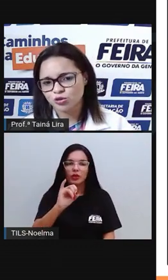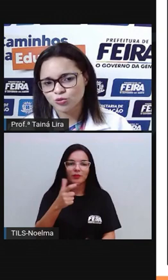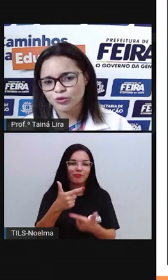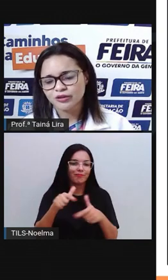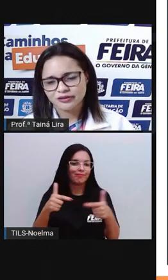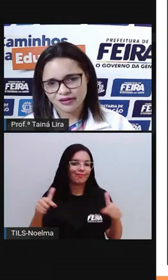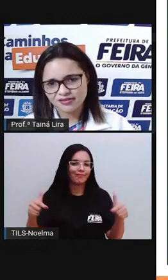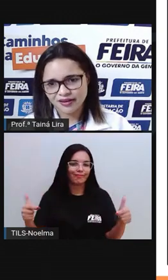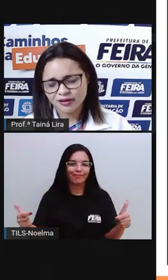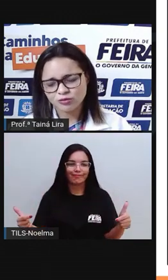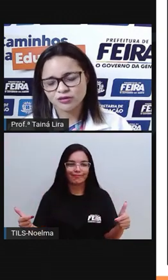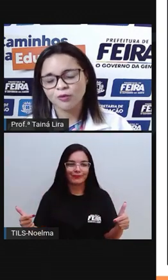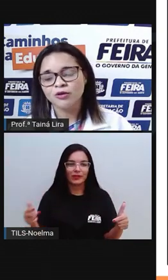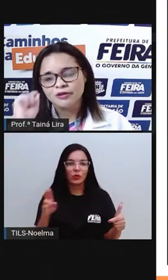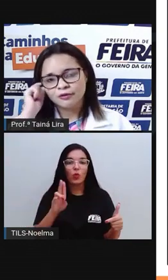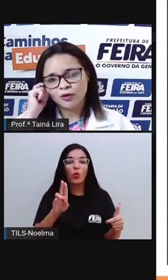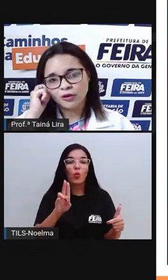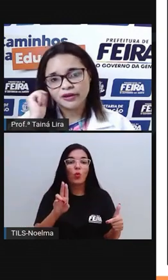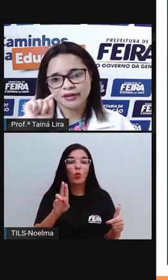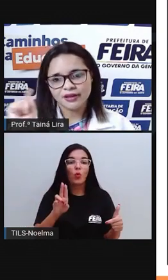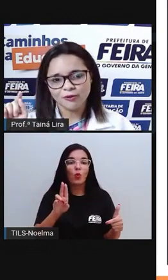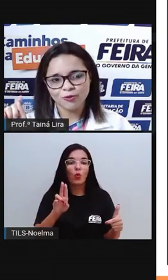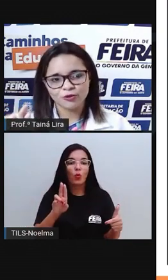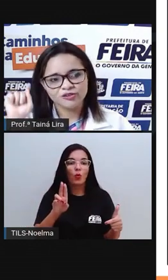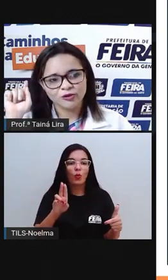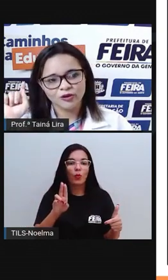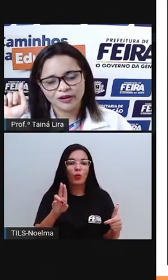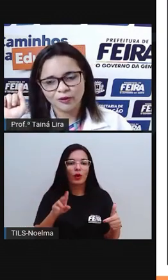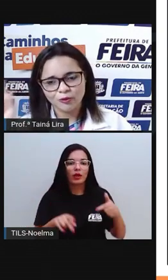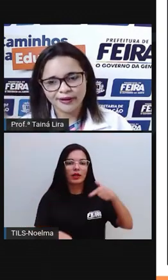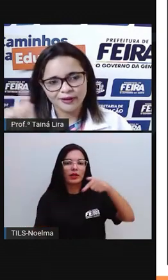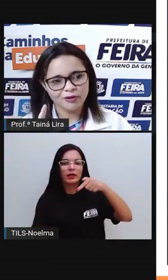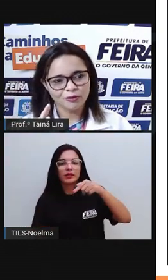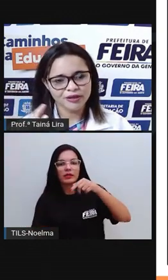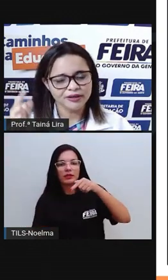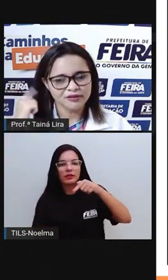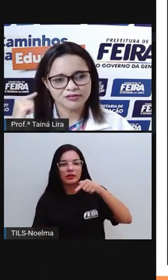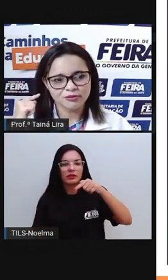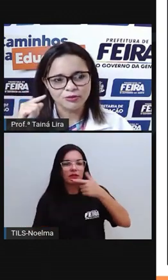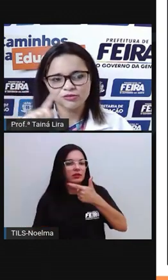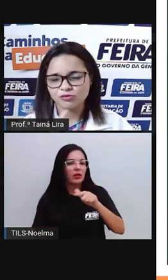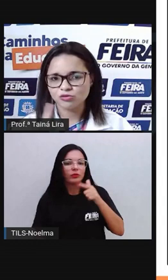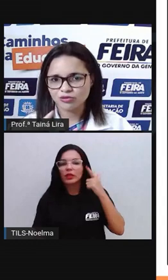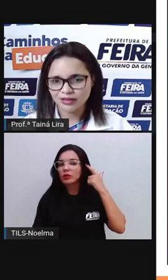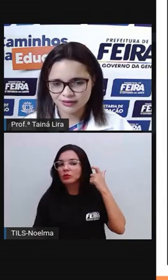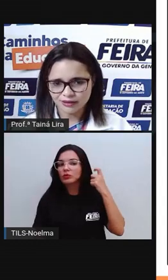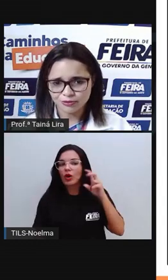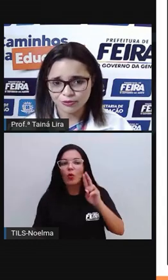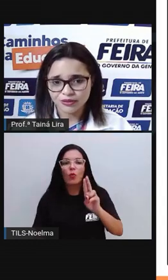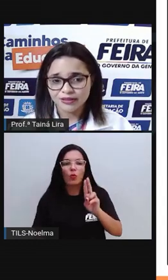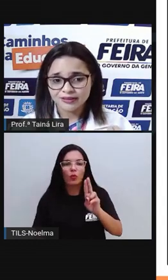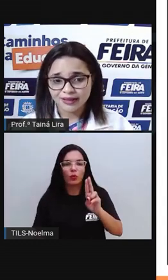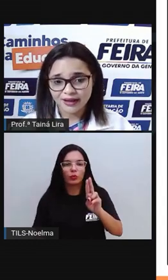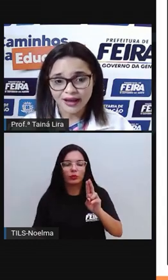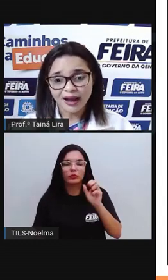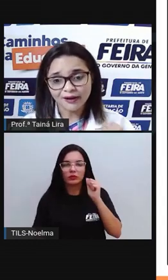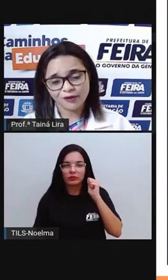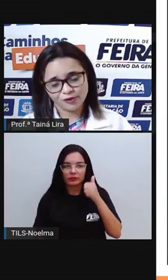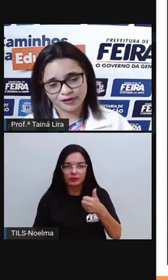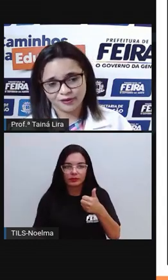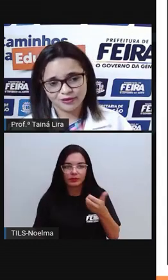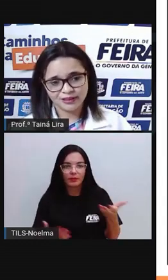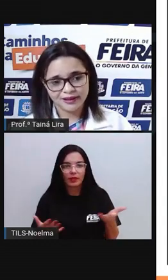ouvido, tá certo? Então, coloquei Q, se eu colocar o E ou o I, eu não ouço o som da letra U, tá?